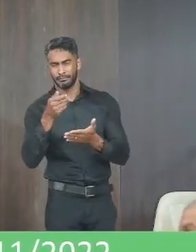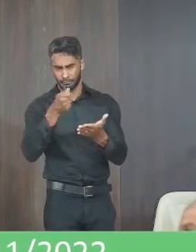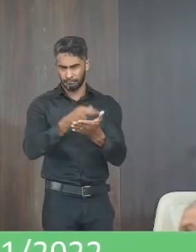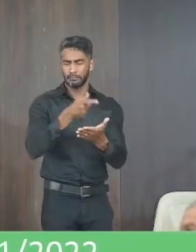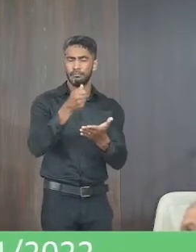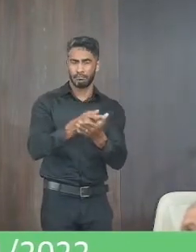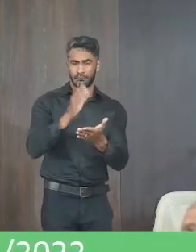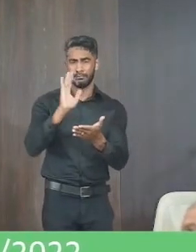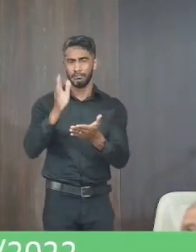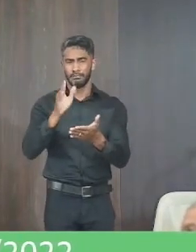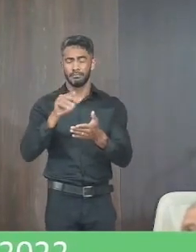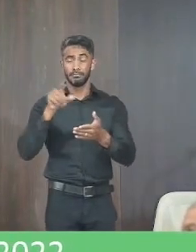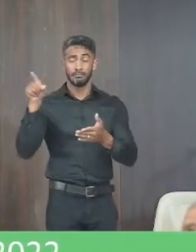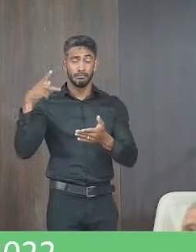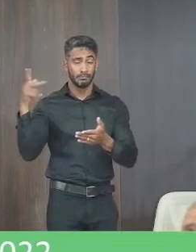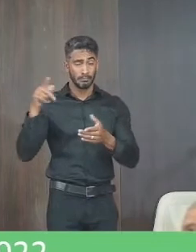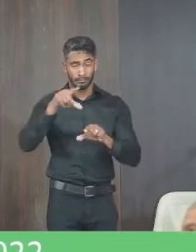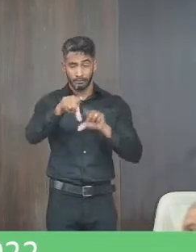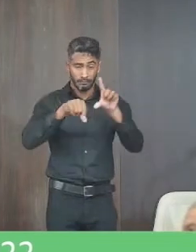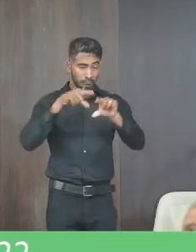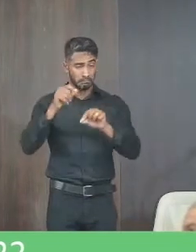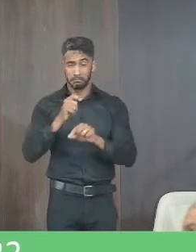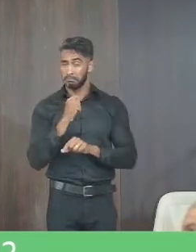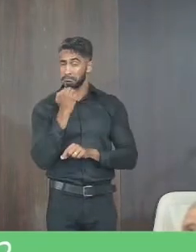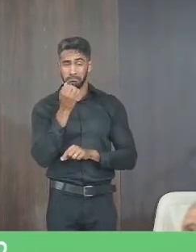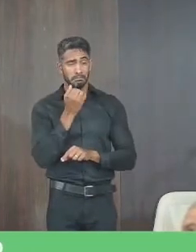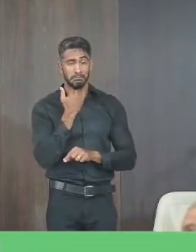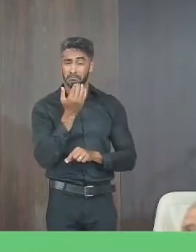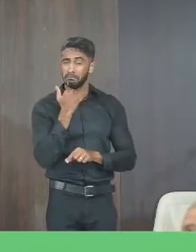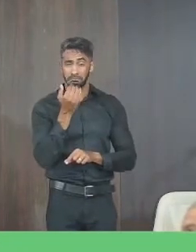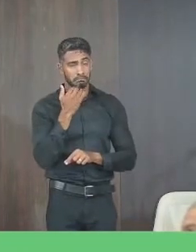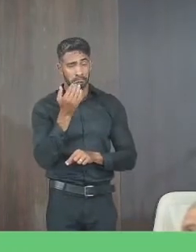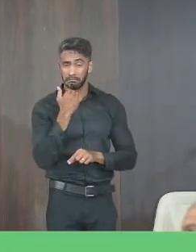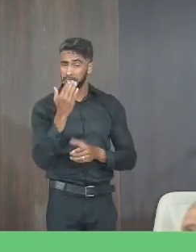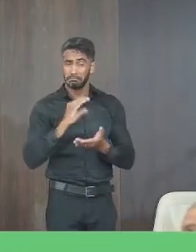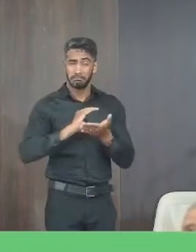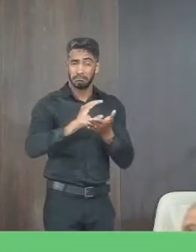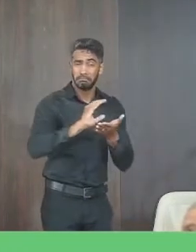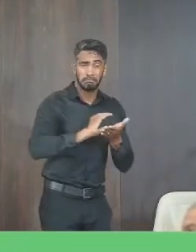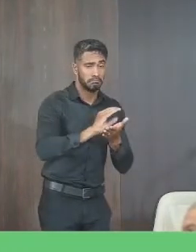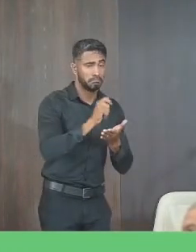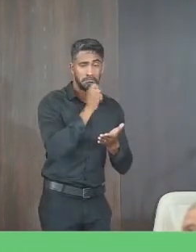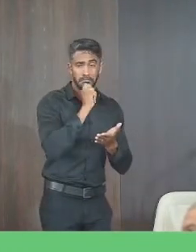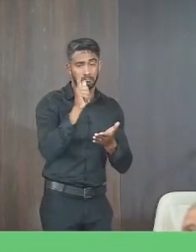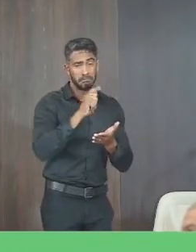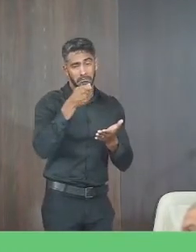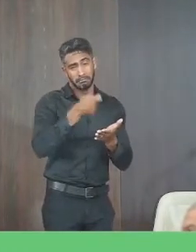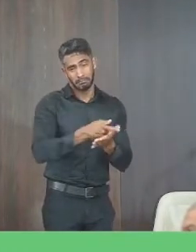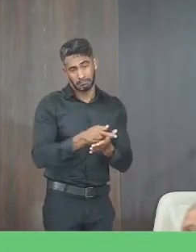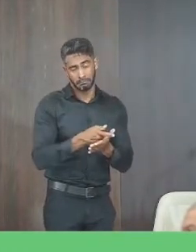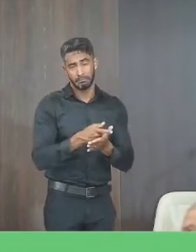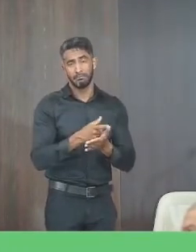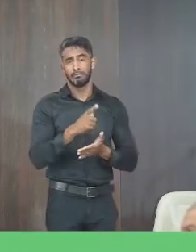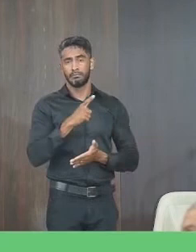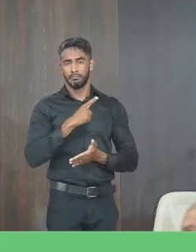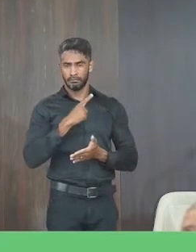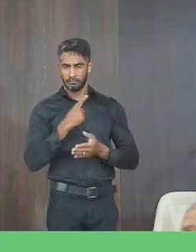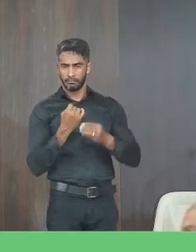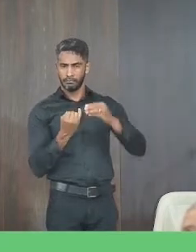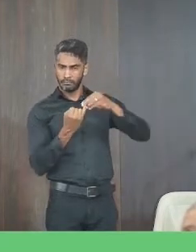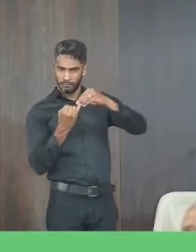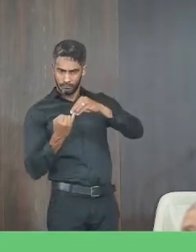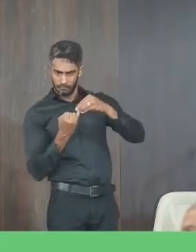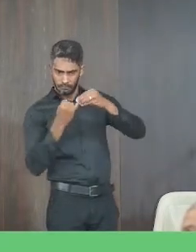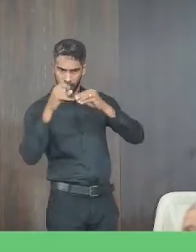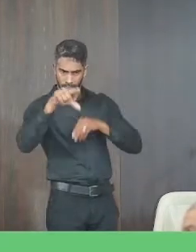e as que eu indiquei nenhuma até o presente momento não foi ainda paga tem uma entidade